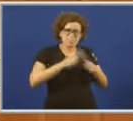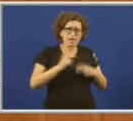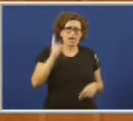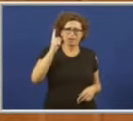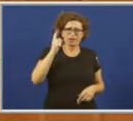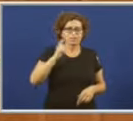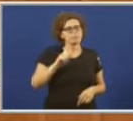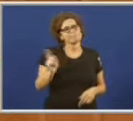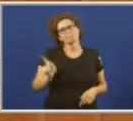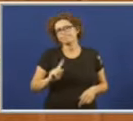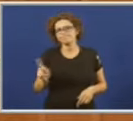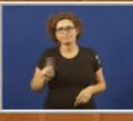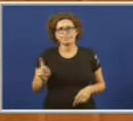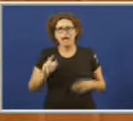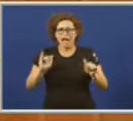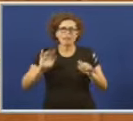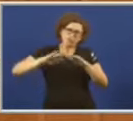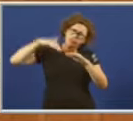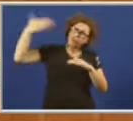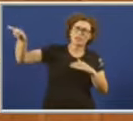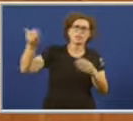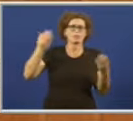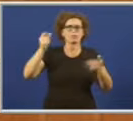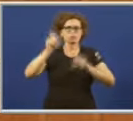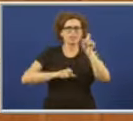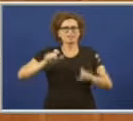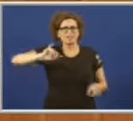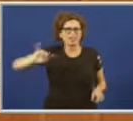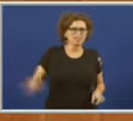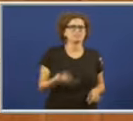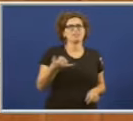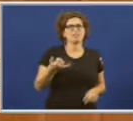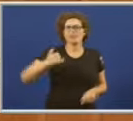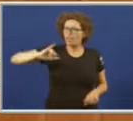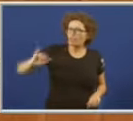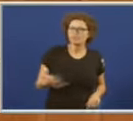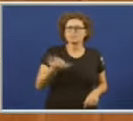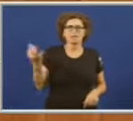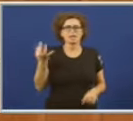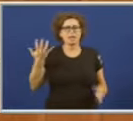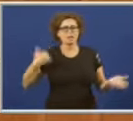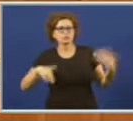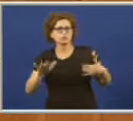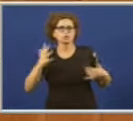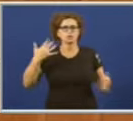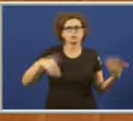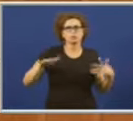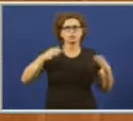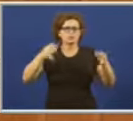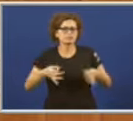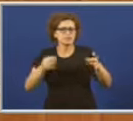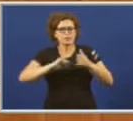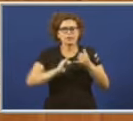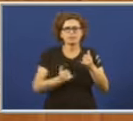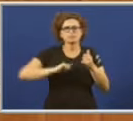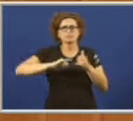Non. Aí fora hai moita xente moi cansa. Cansa de que coa excusa da crise económica poidan deixarte